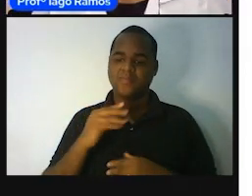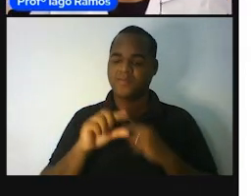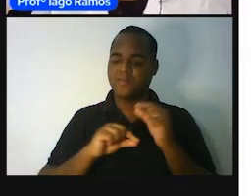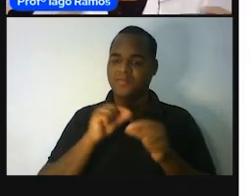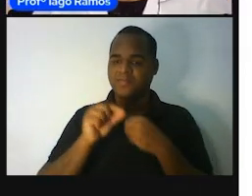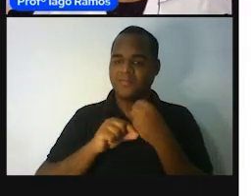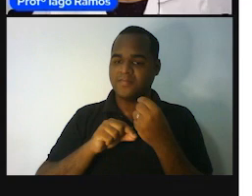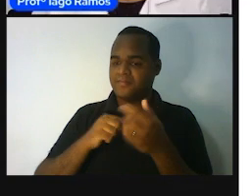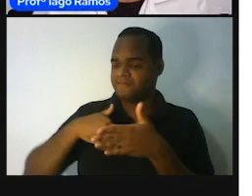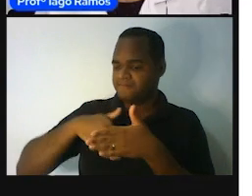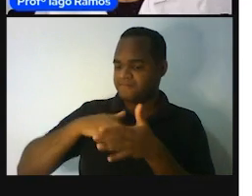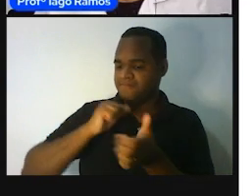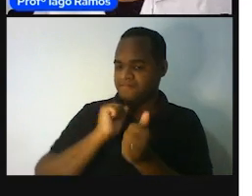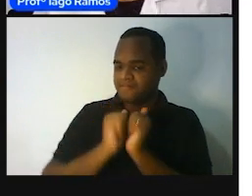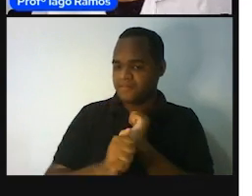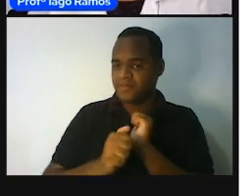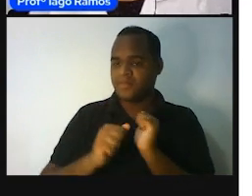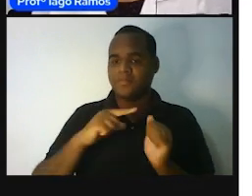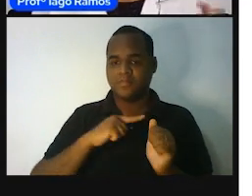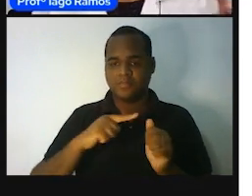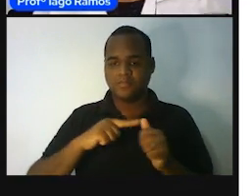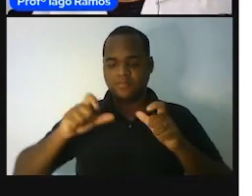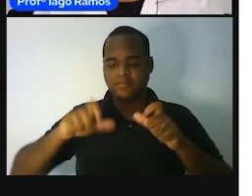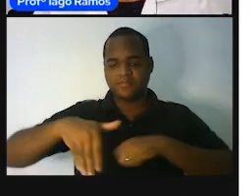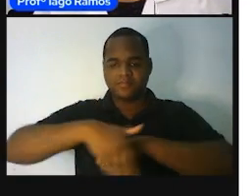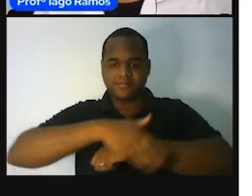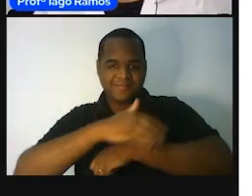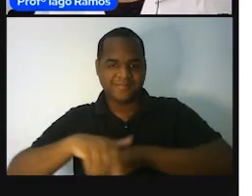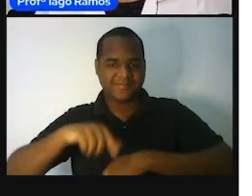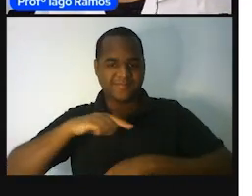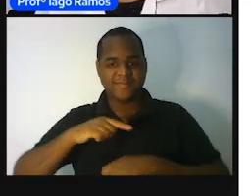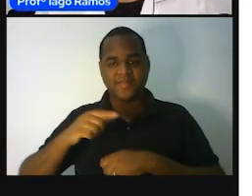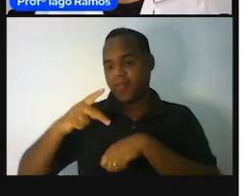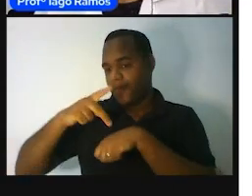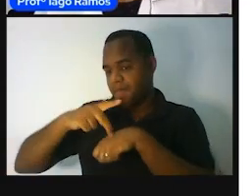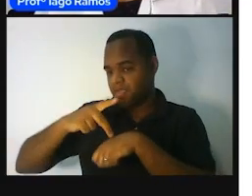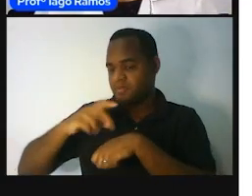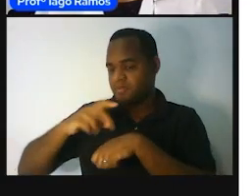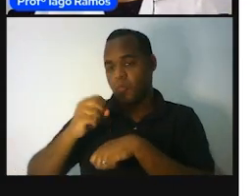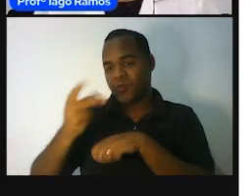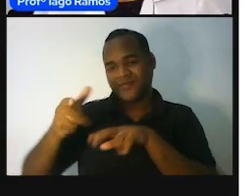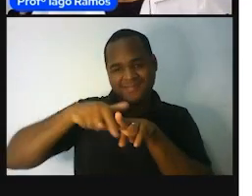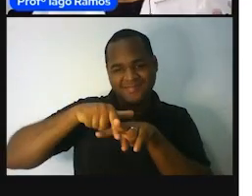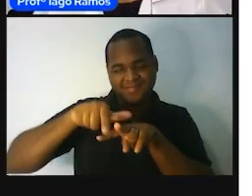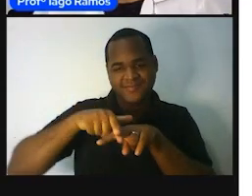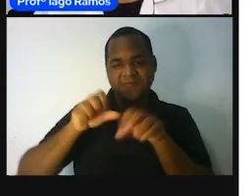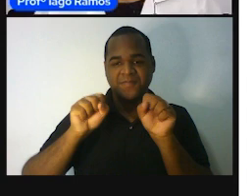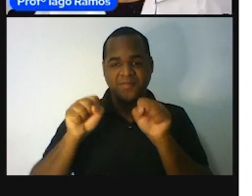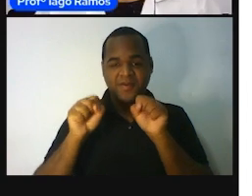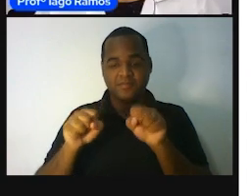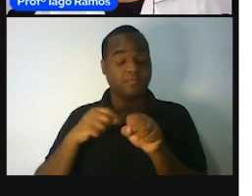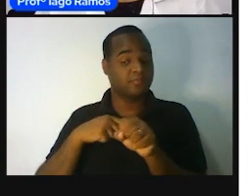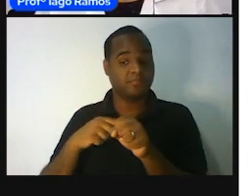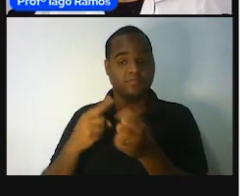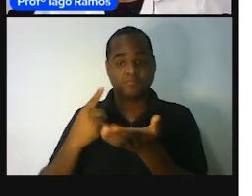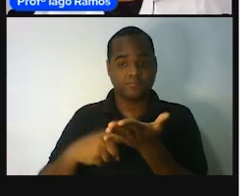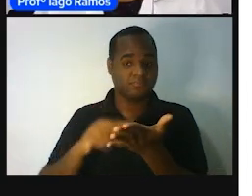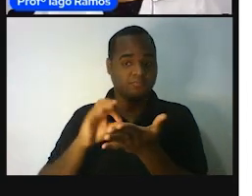rua. Uma coisa era eu pegar as pedrinhas ou as pedrinhas e marcar o gol